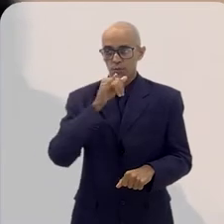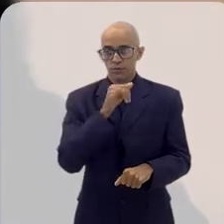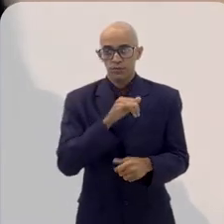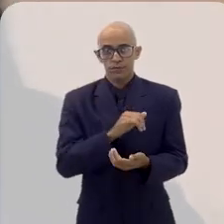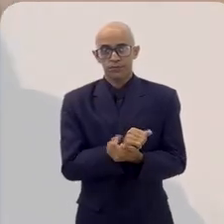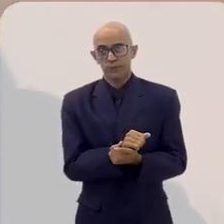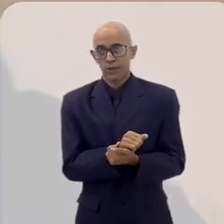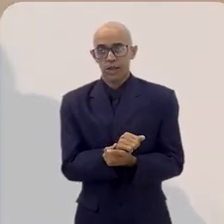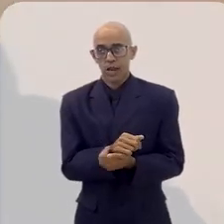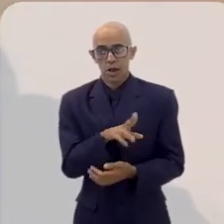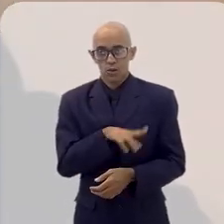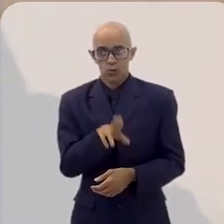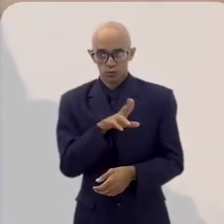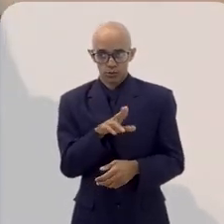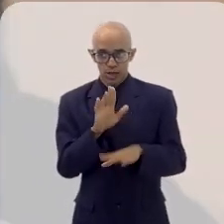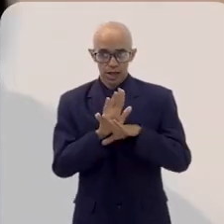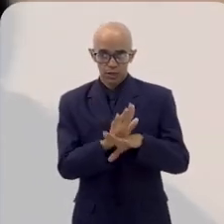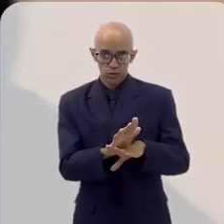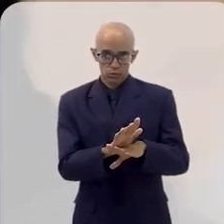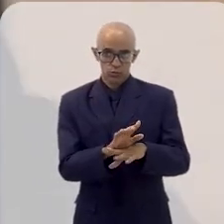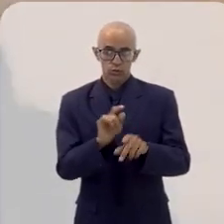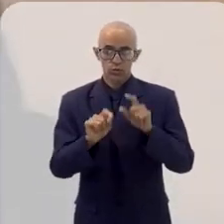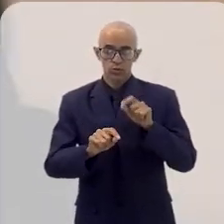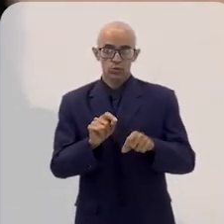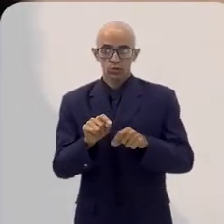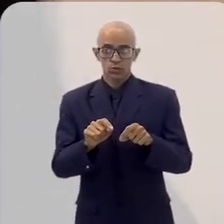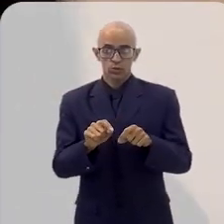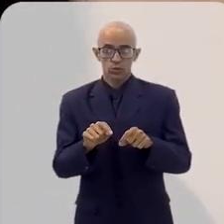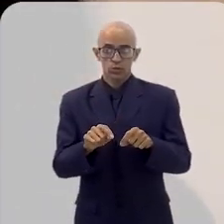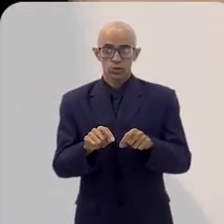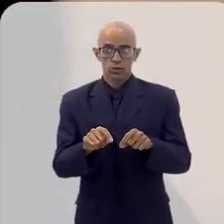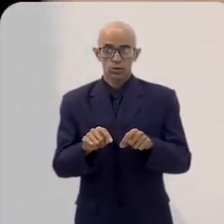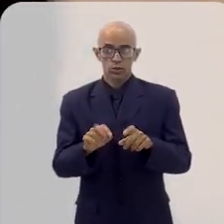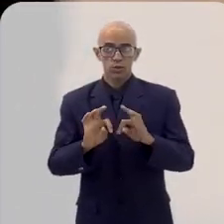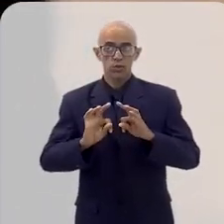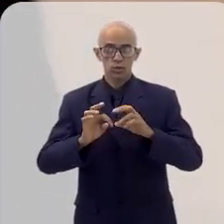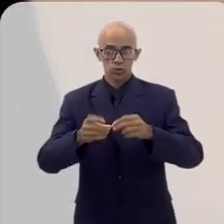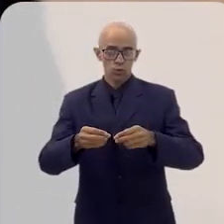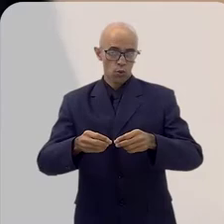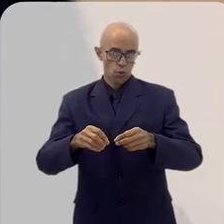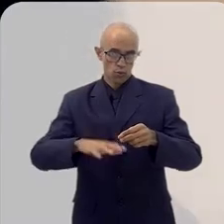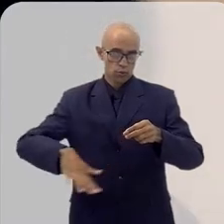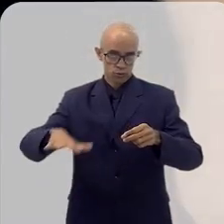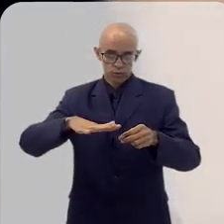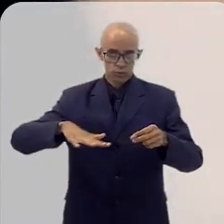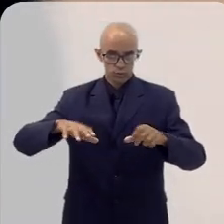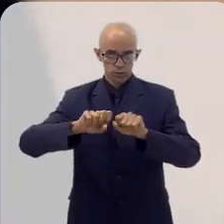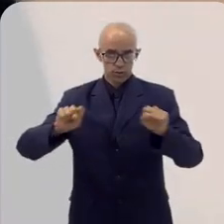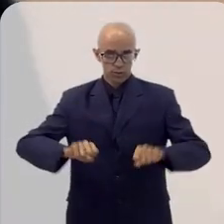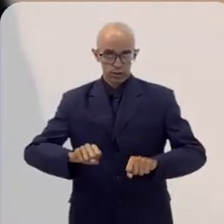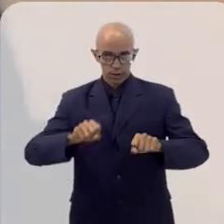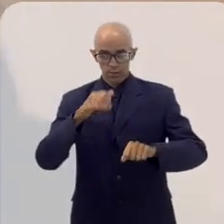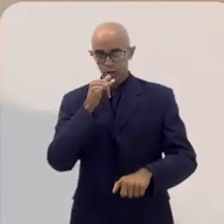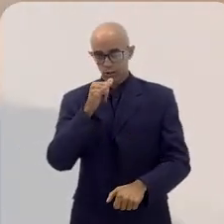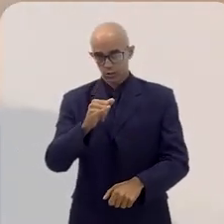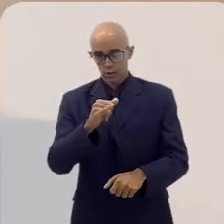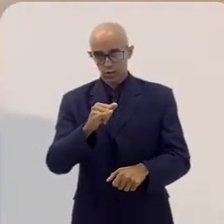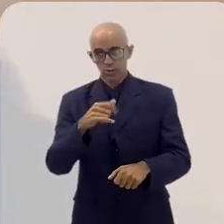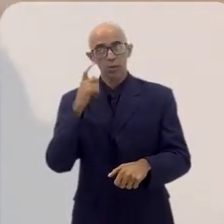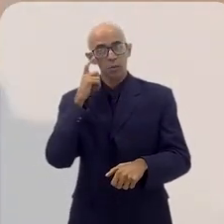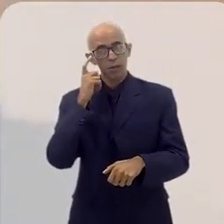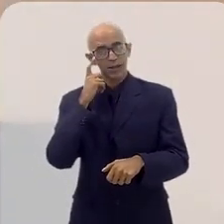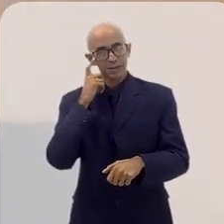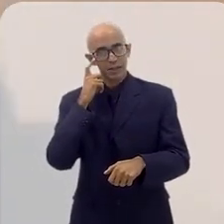ela faz uso, ela ajuda, inclusive, toda a matriz energética, porque imagina que